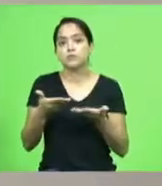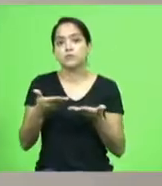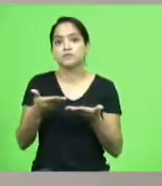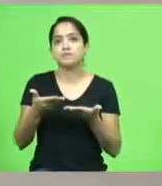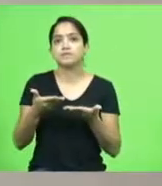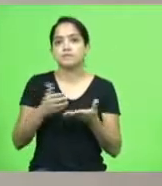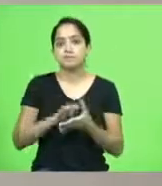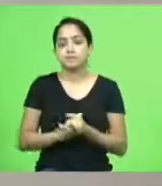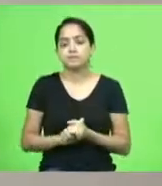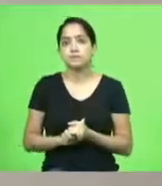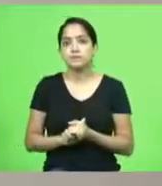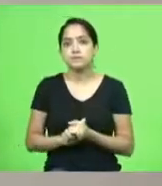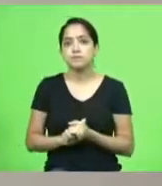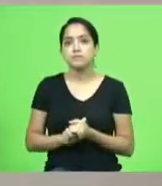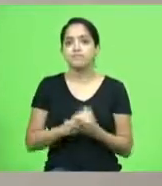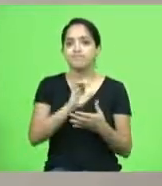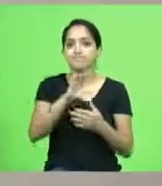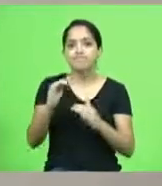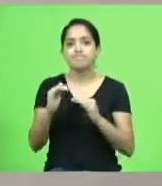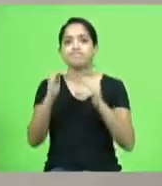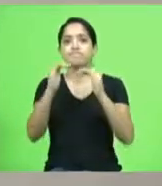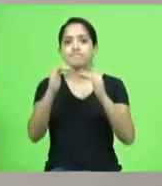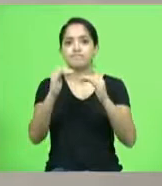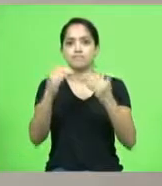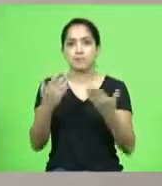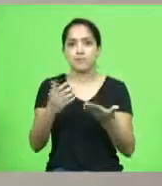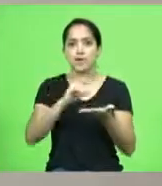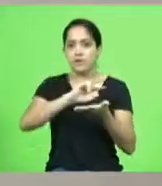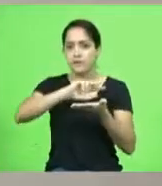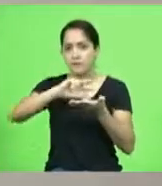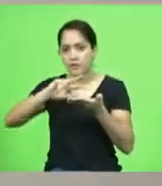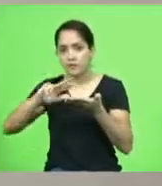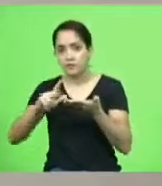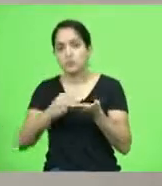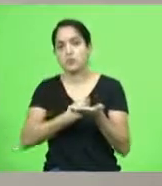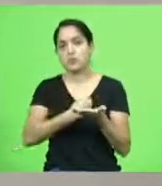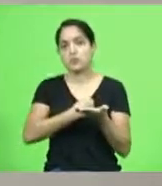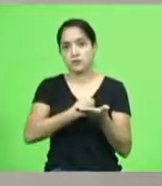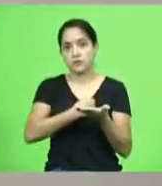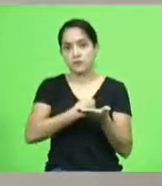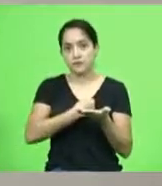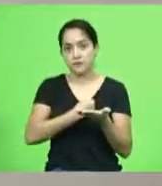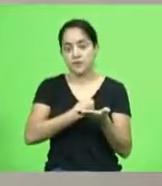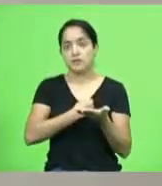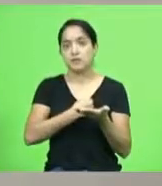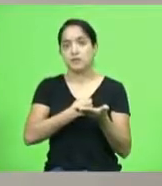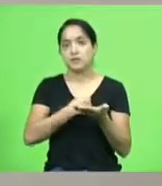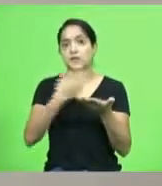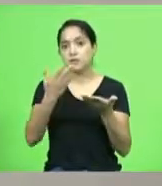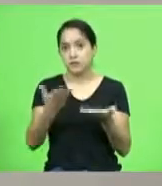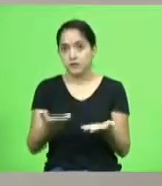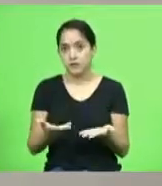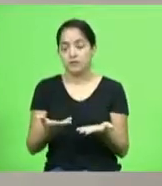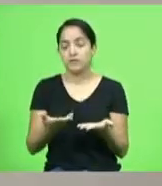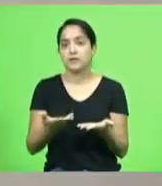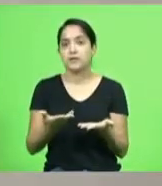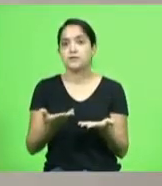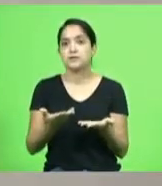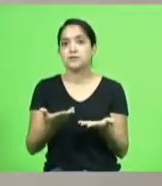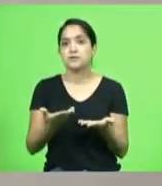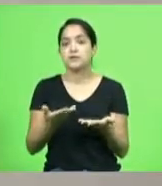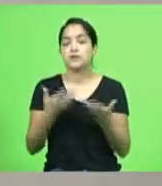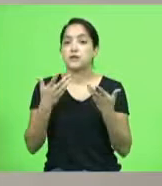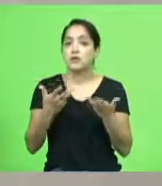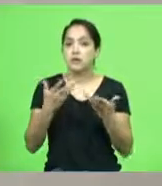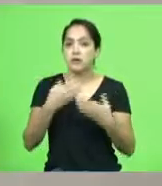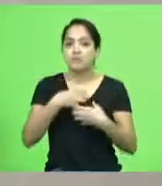ocupa destaques em vários pontos de nossas vidas então a gente deve muito a eles e quero aqui